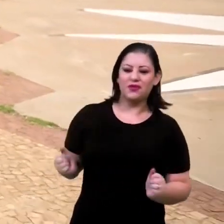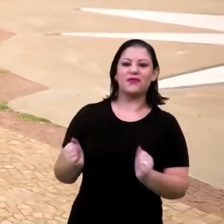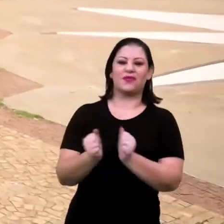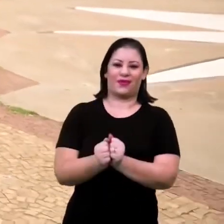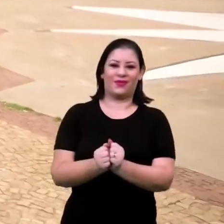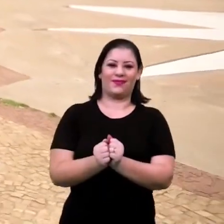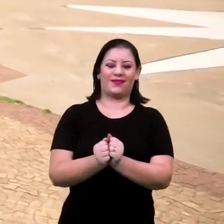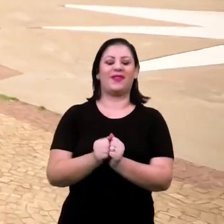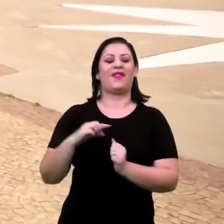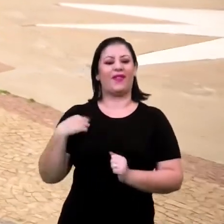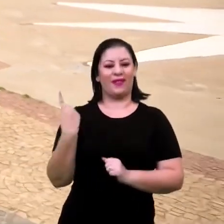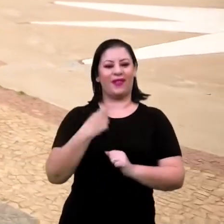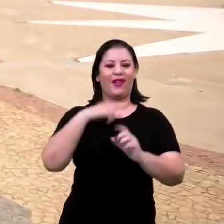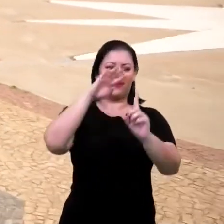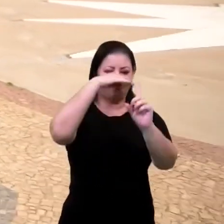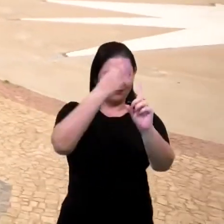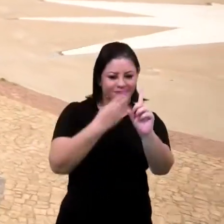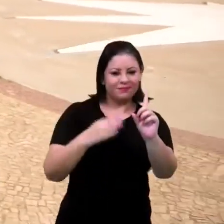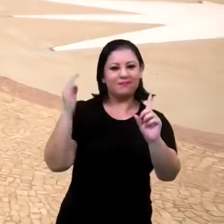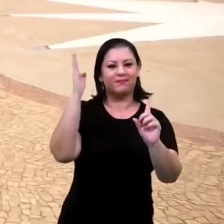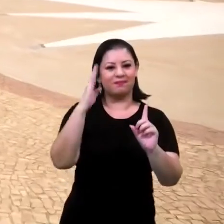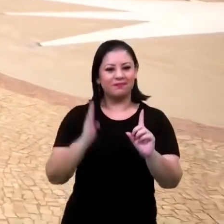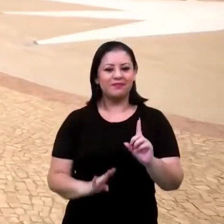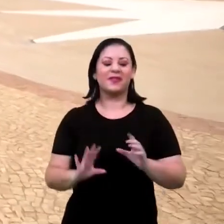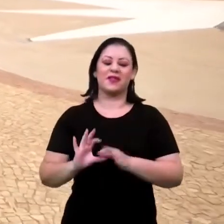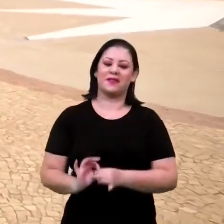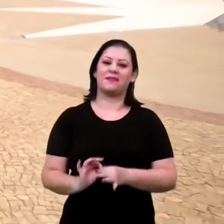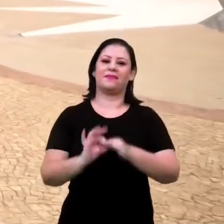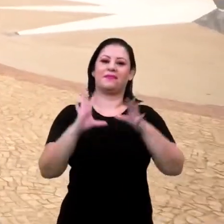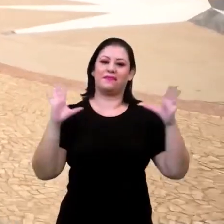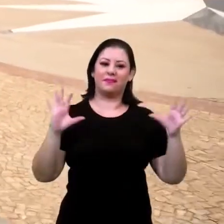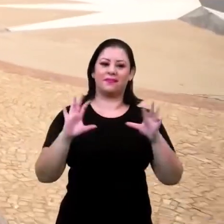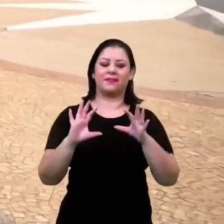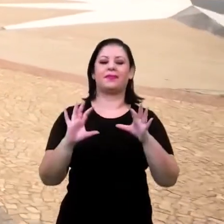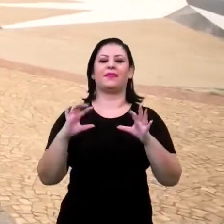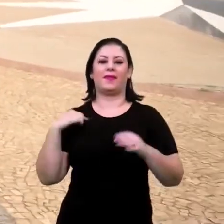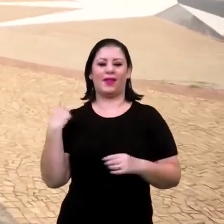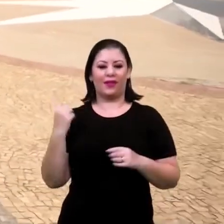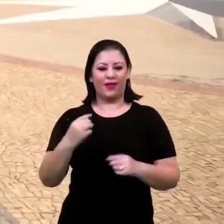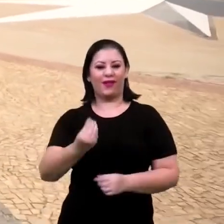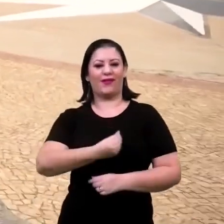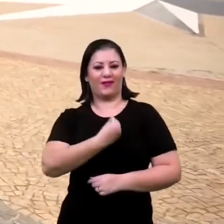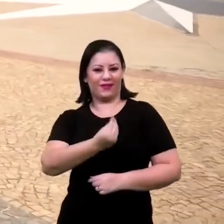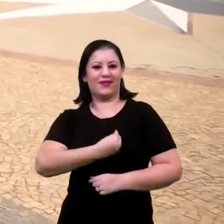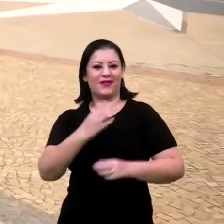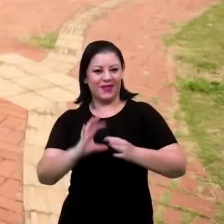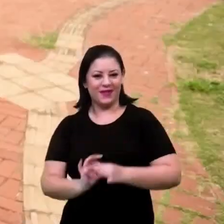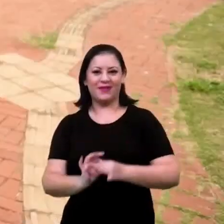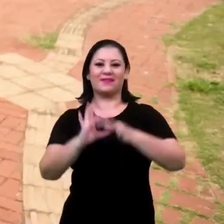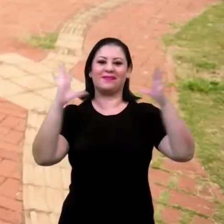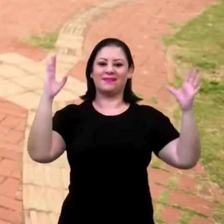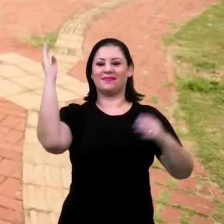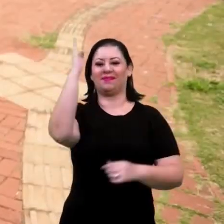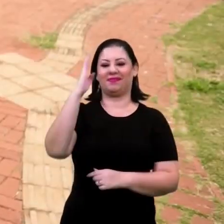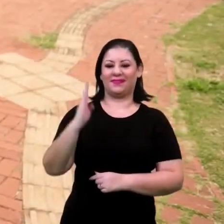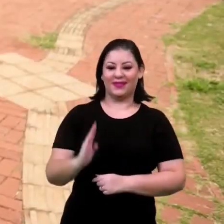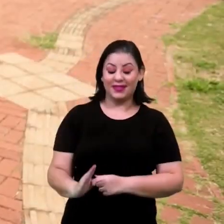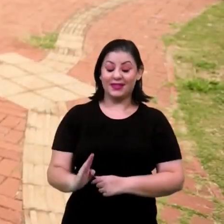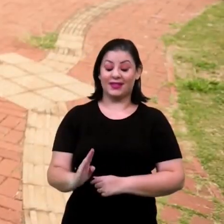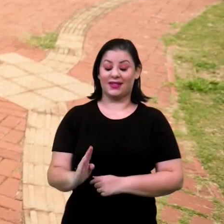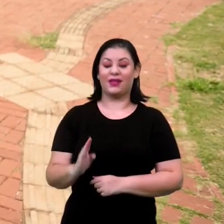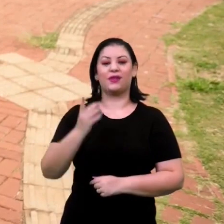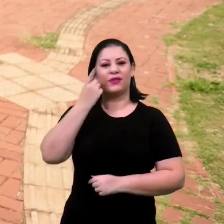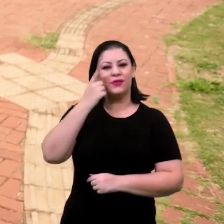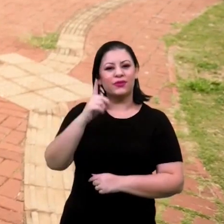homenagearmos, nosso país possui independência. Homenagear a democracia. Viva a democracia brasileira! Um dia, pela